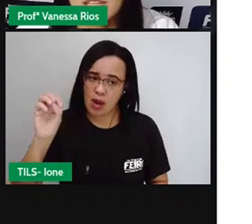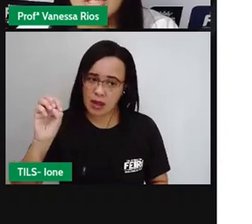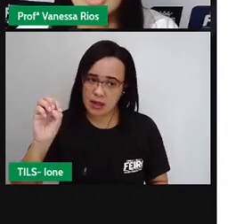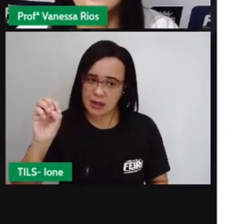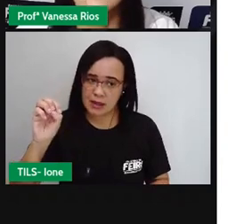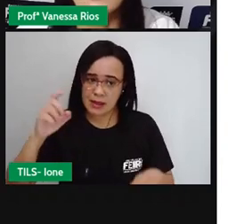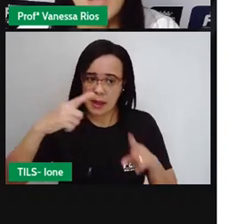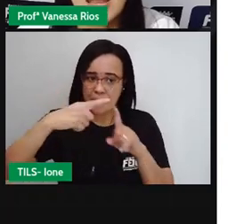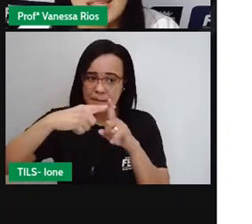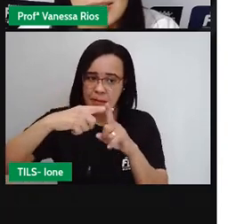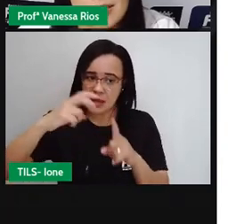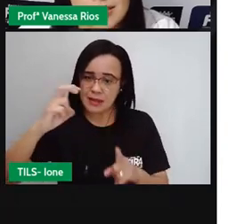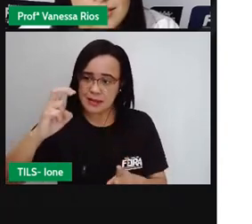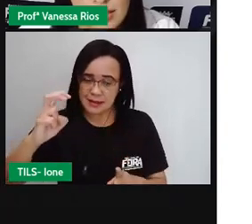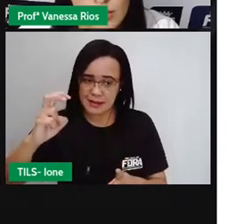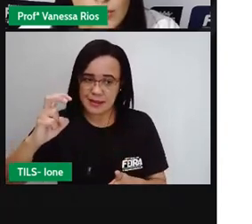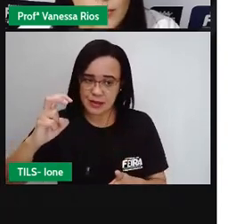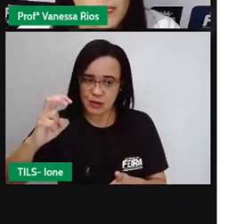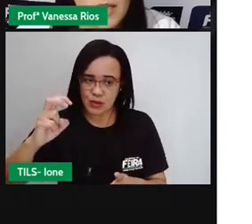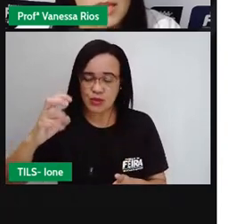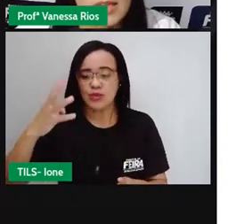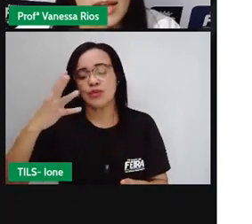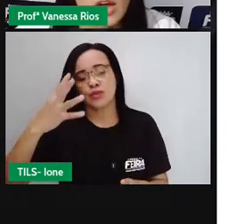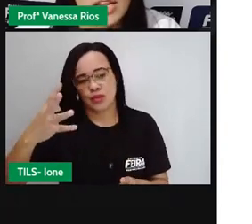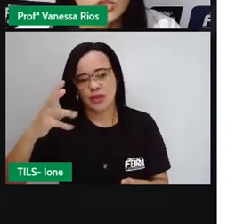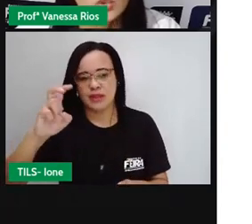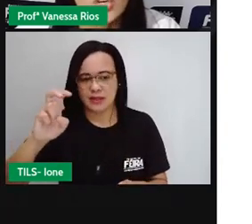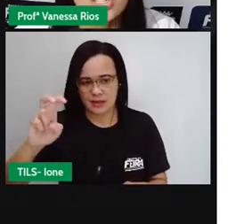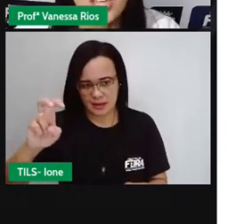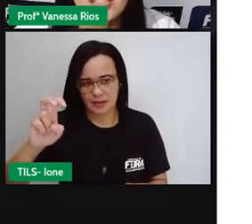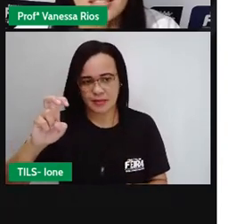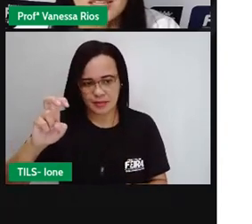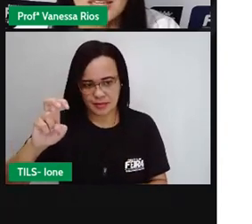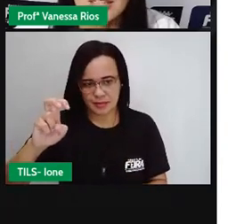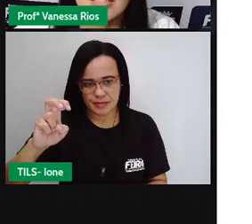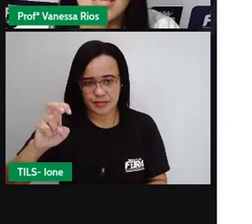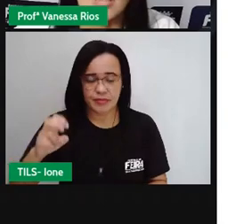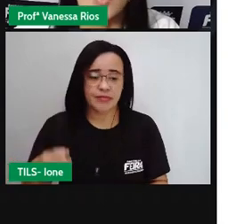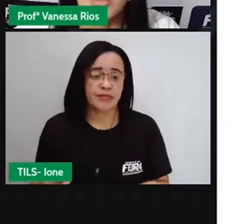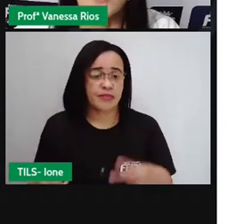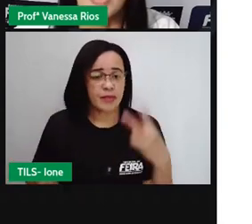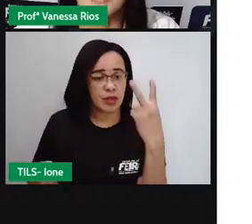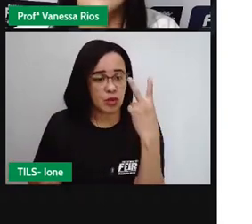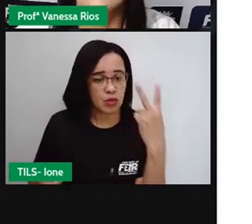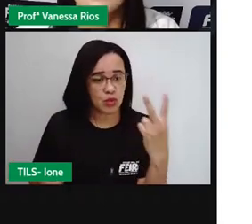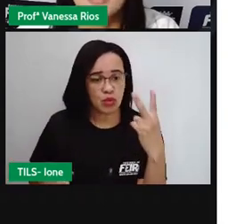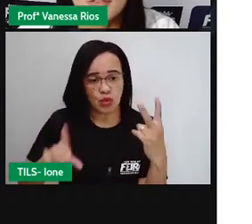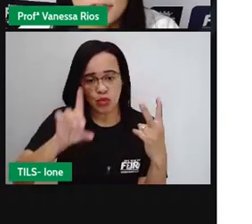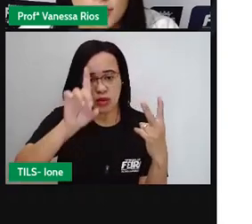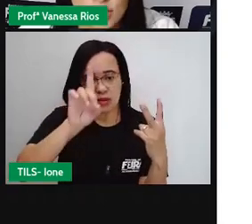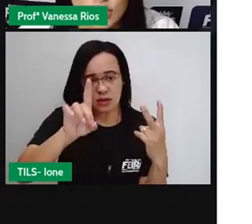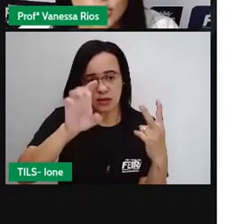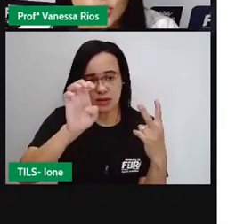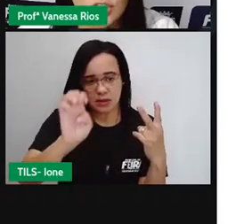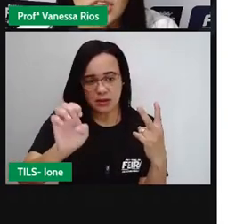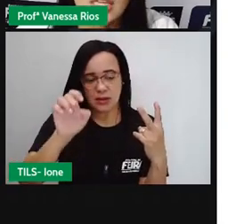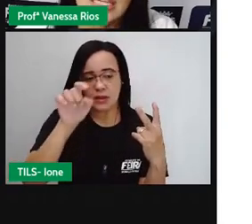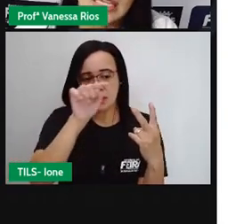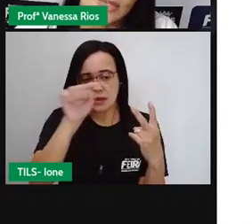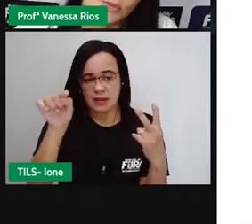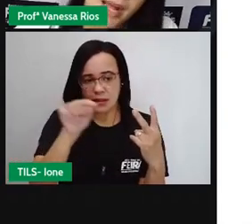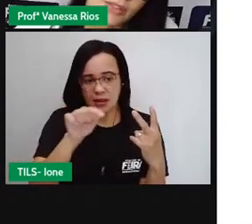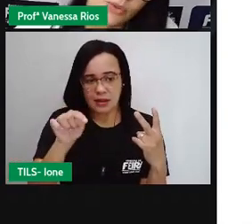equivalente? Quarenta e cinco e agora duas dezenas que é igual a vinte